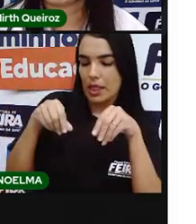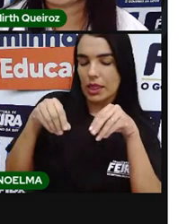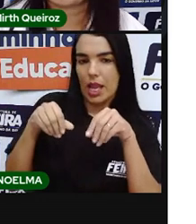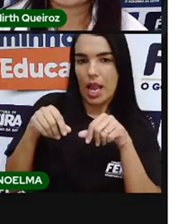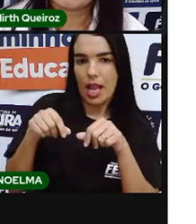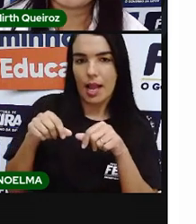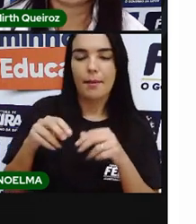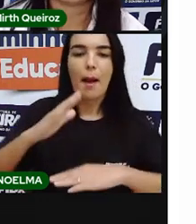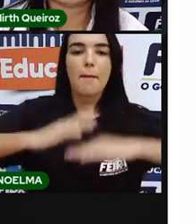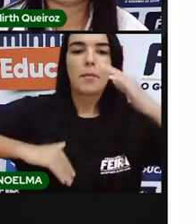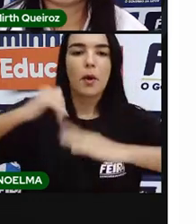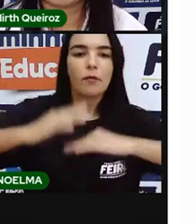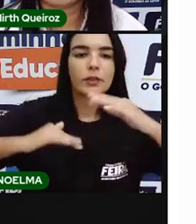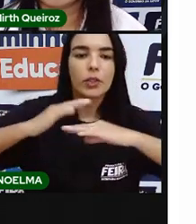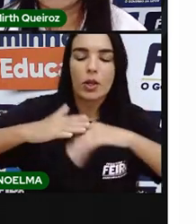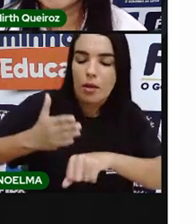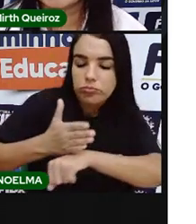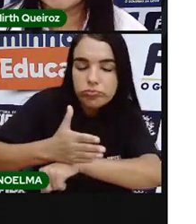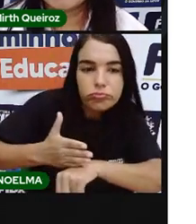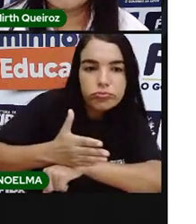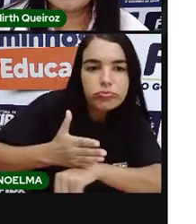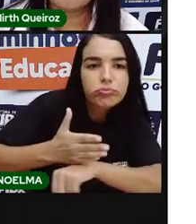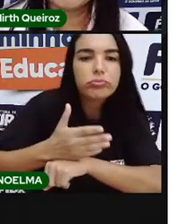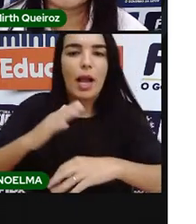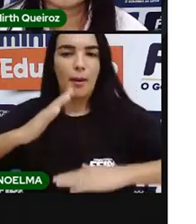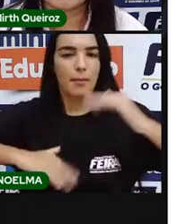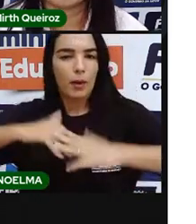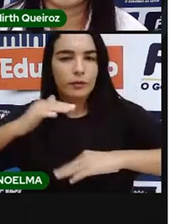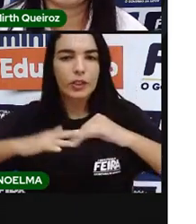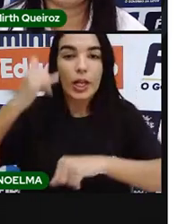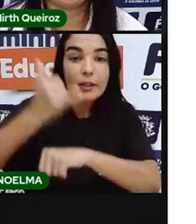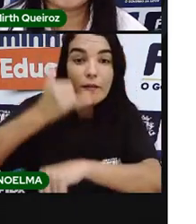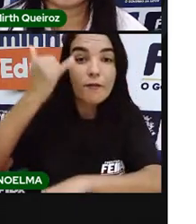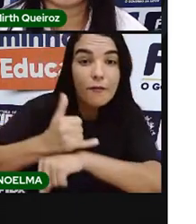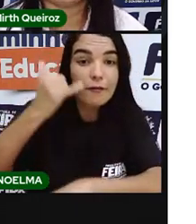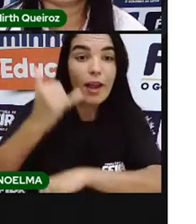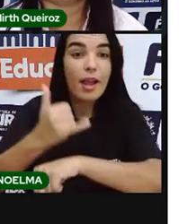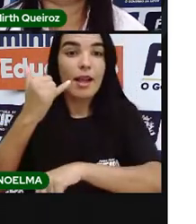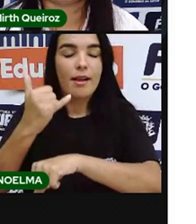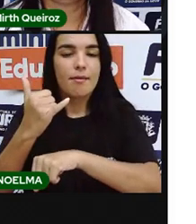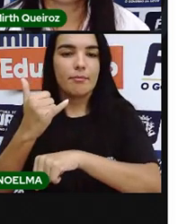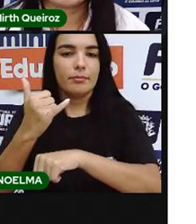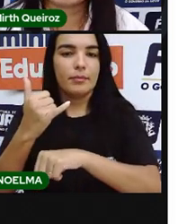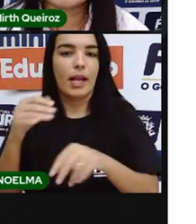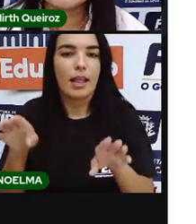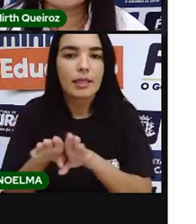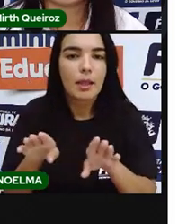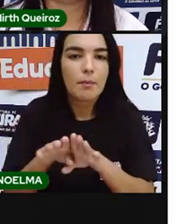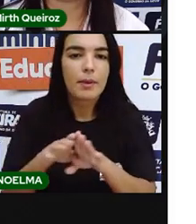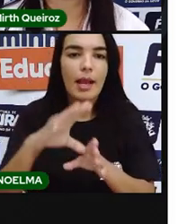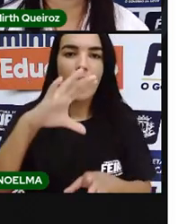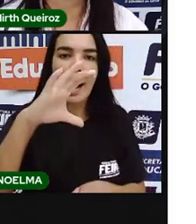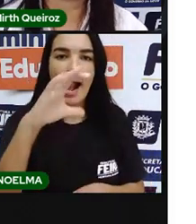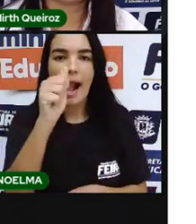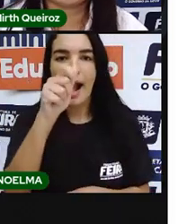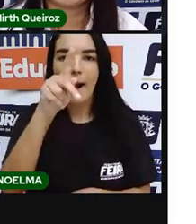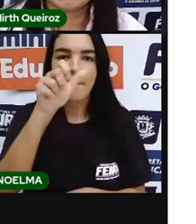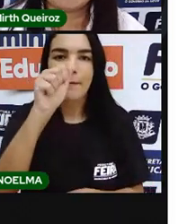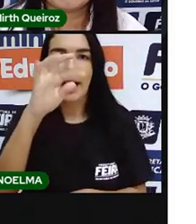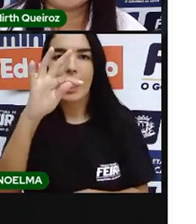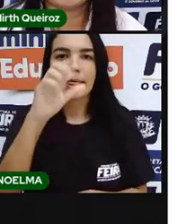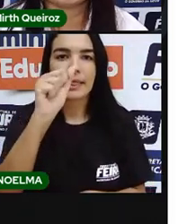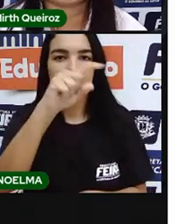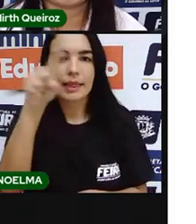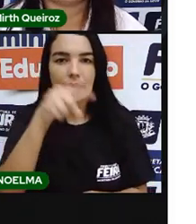ferreiros, capataz. Esses eram os homens livres que estavam aí no meio da pirâmide. E acima, lá no